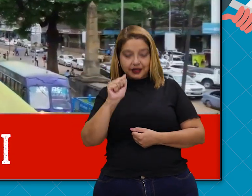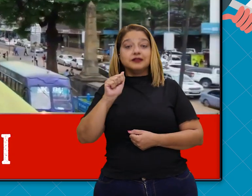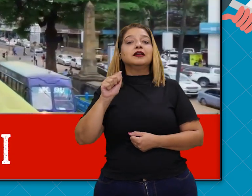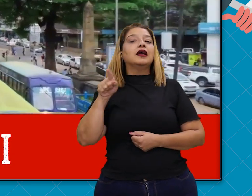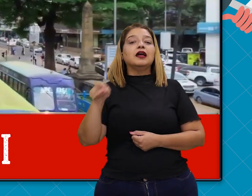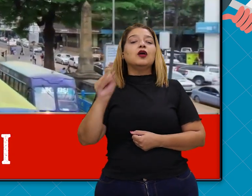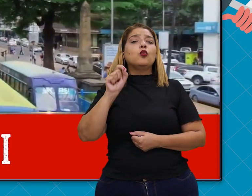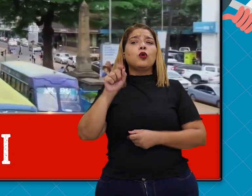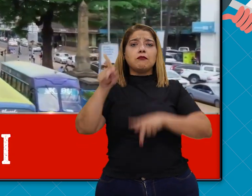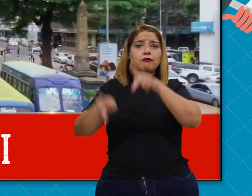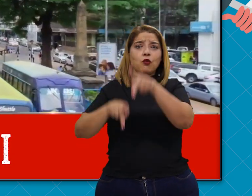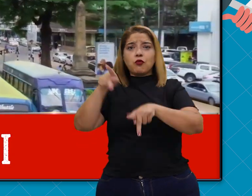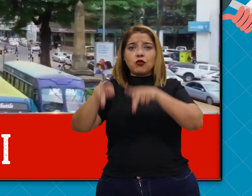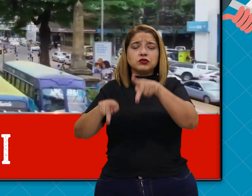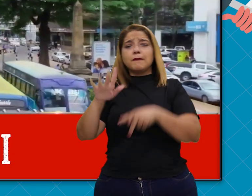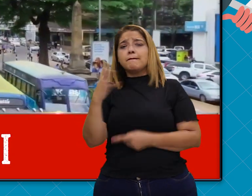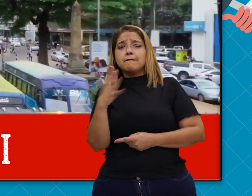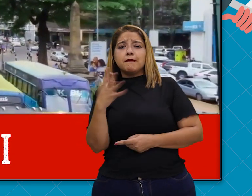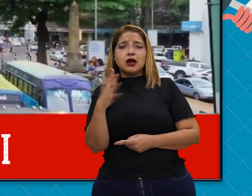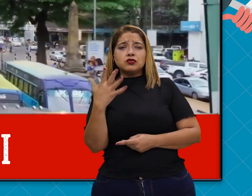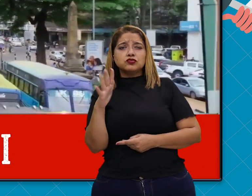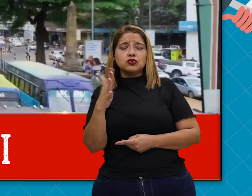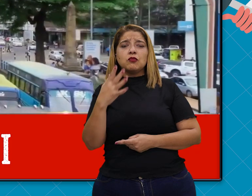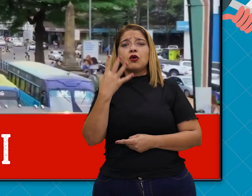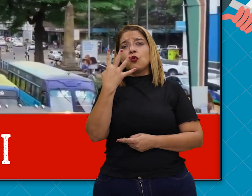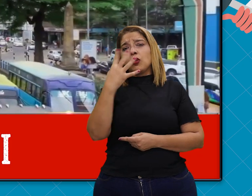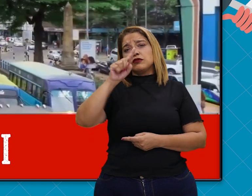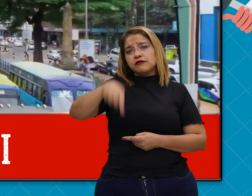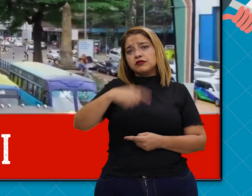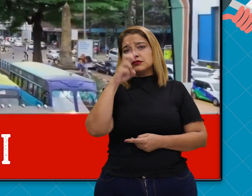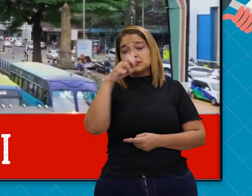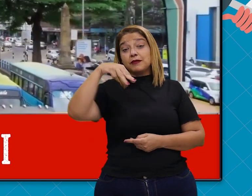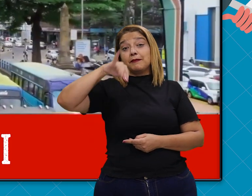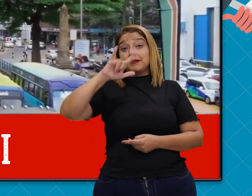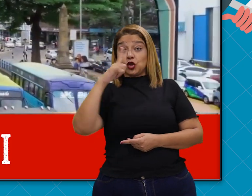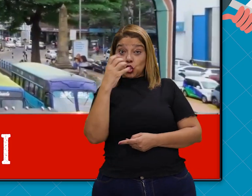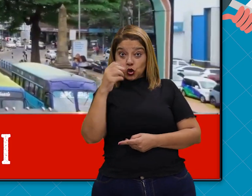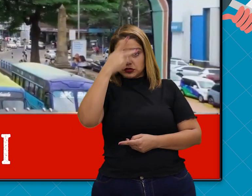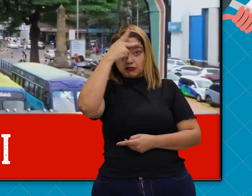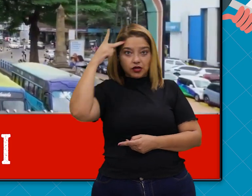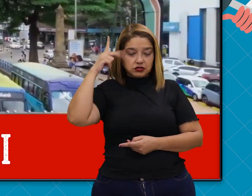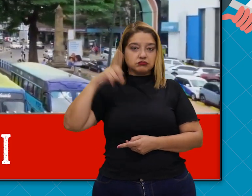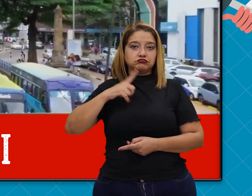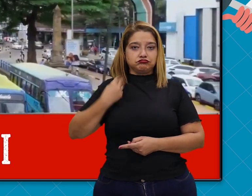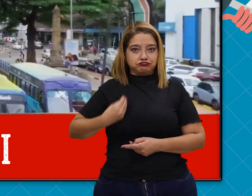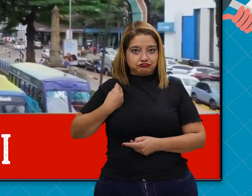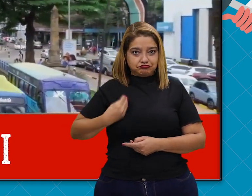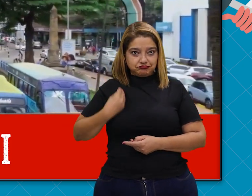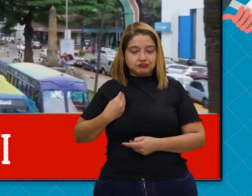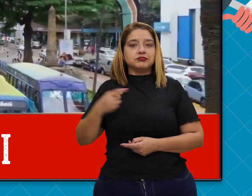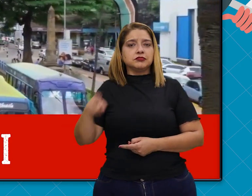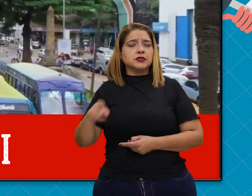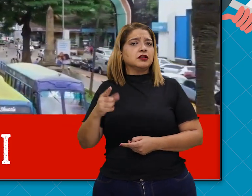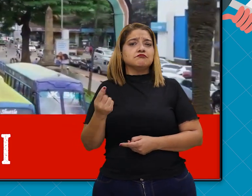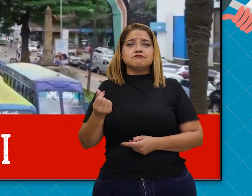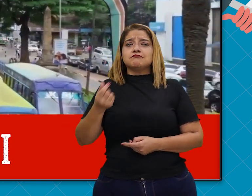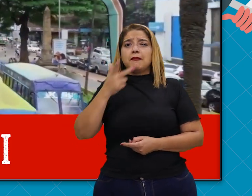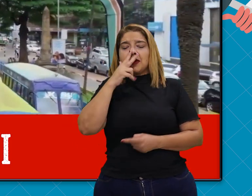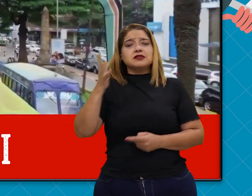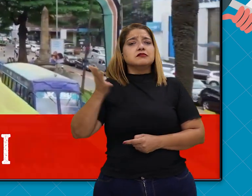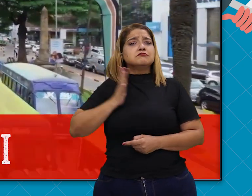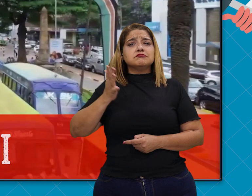população estimada de mais de 4,5 milhões de pessoas. E tem uma riqueza total